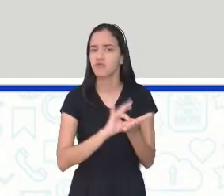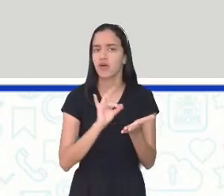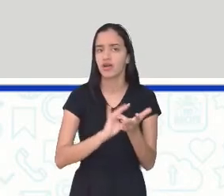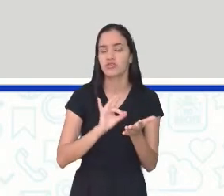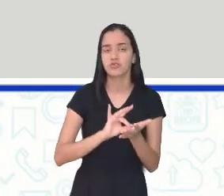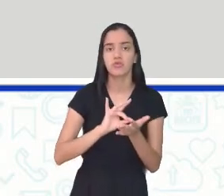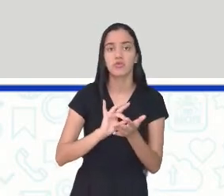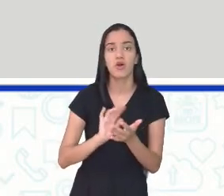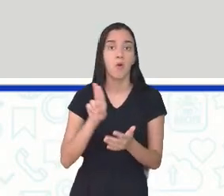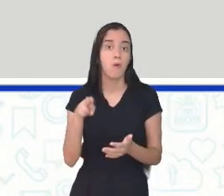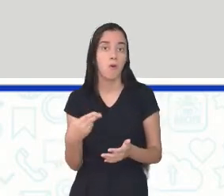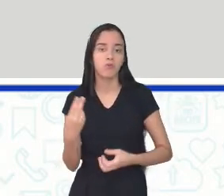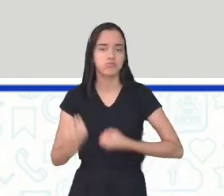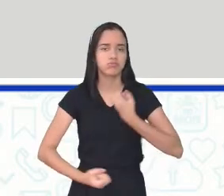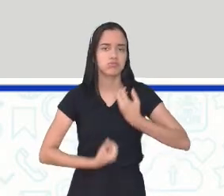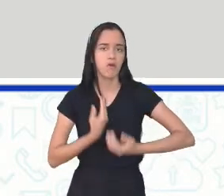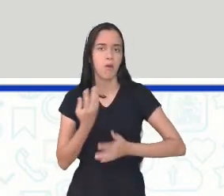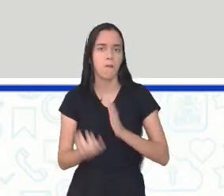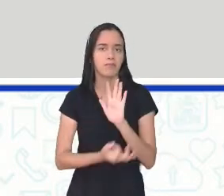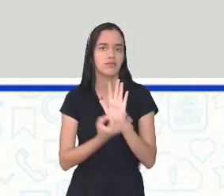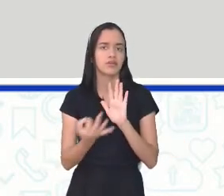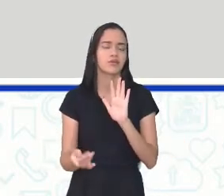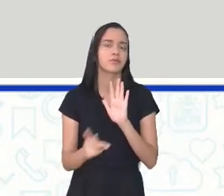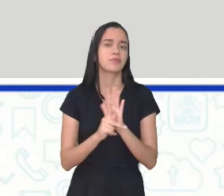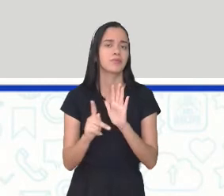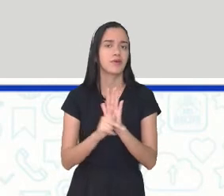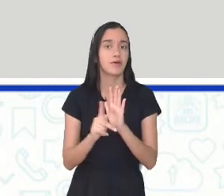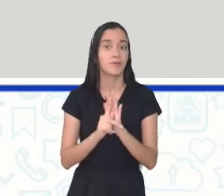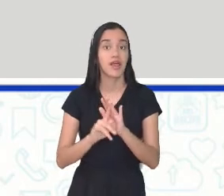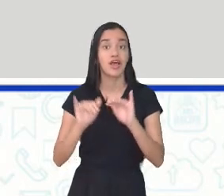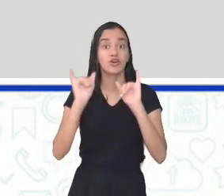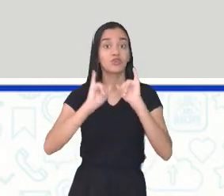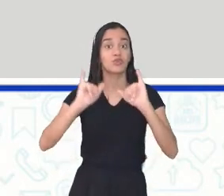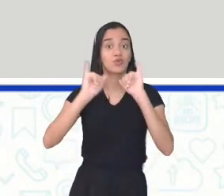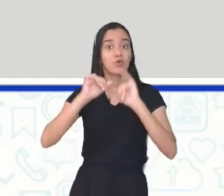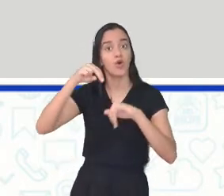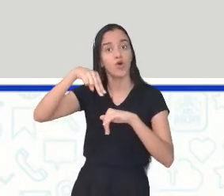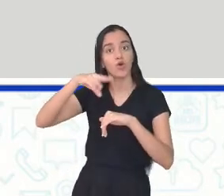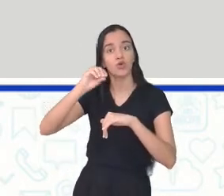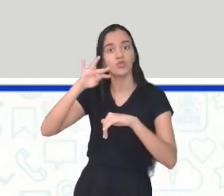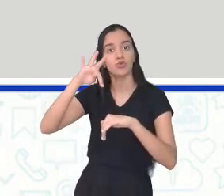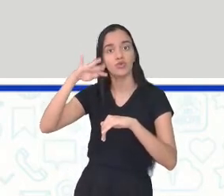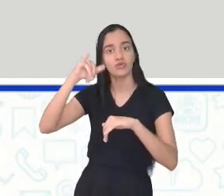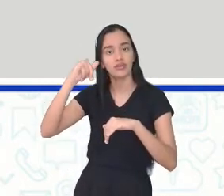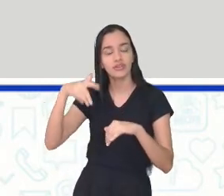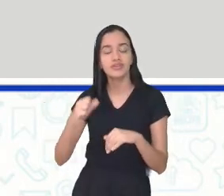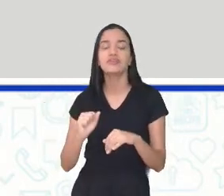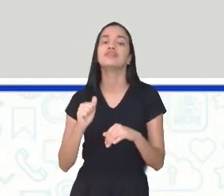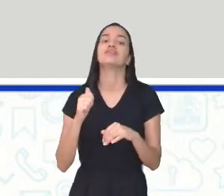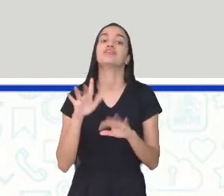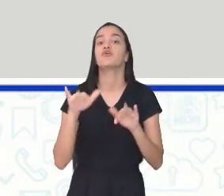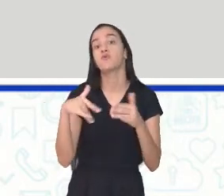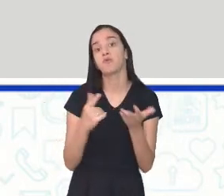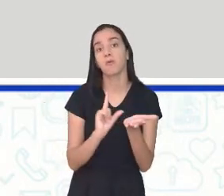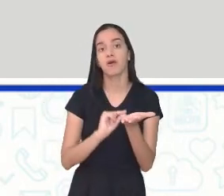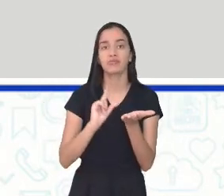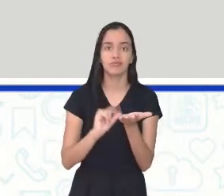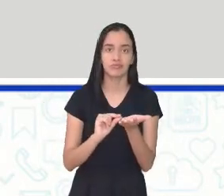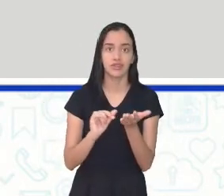expressar sua opinião sobre alguma notícia, notícia, tema atual ou artigo